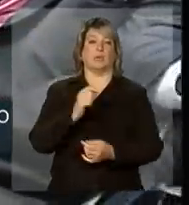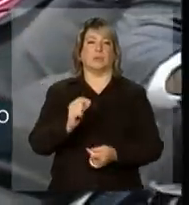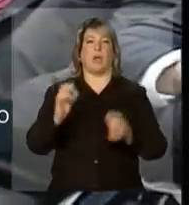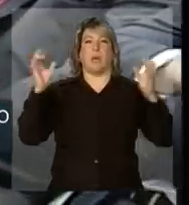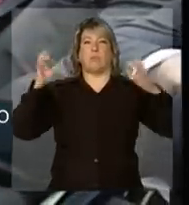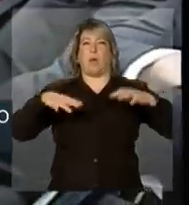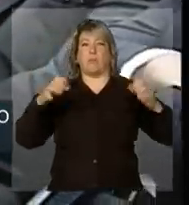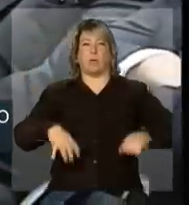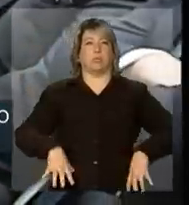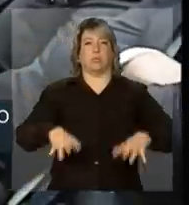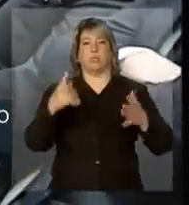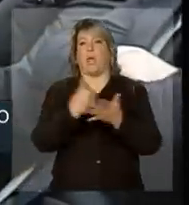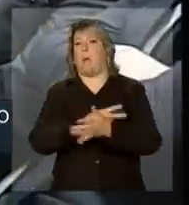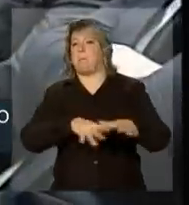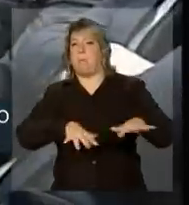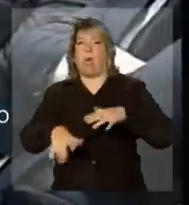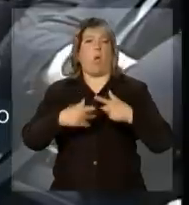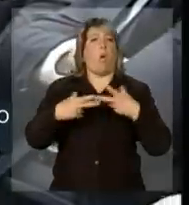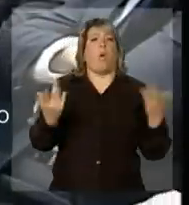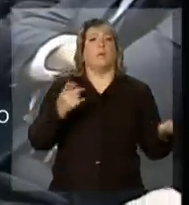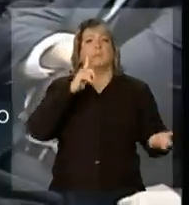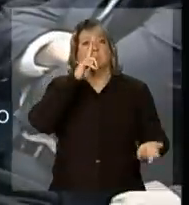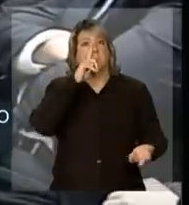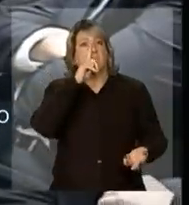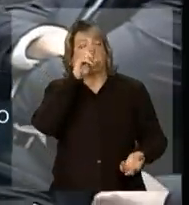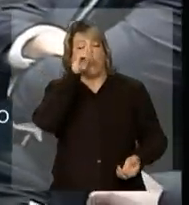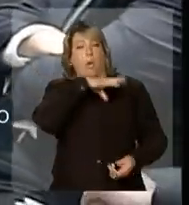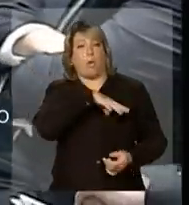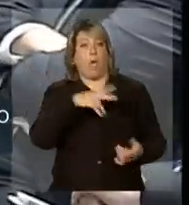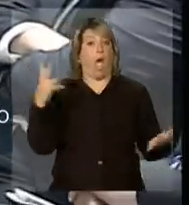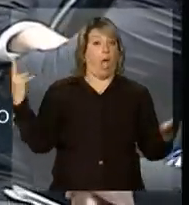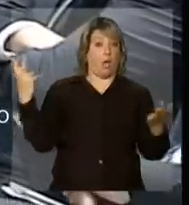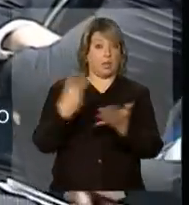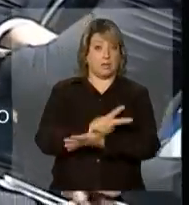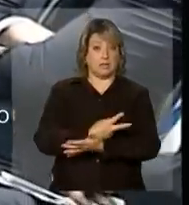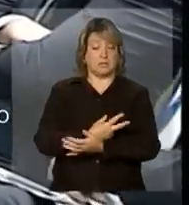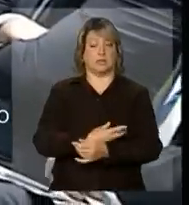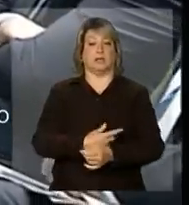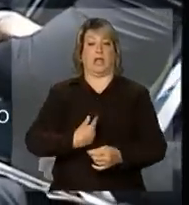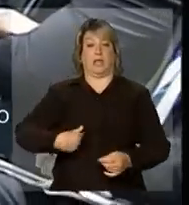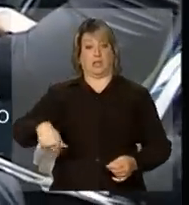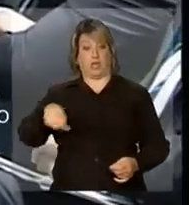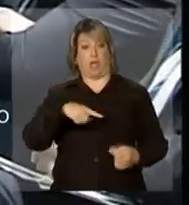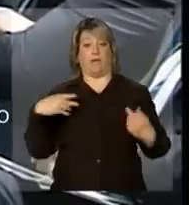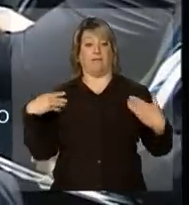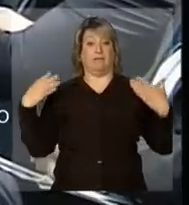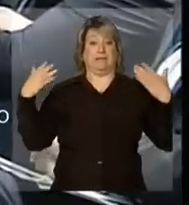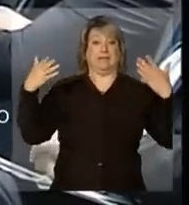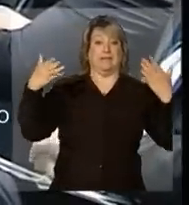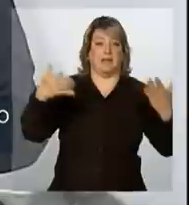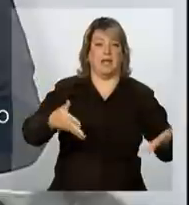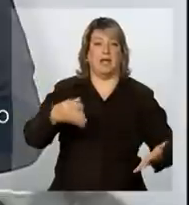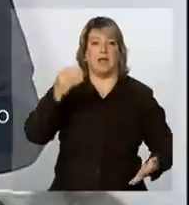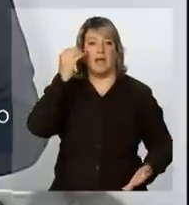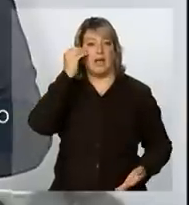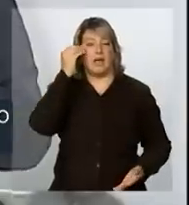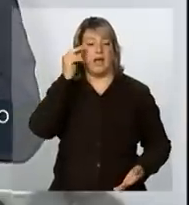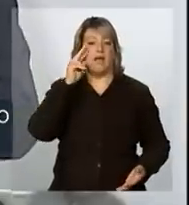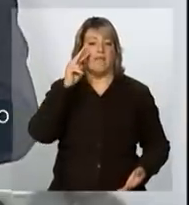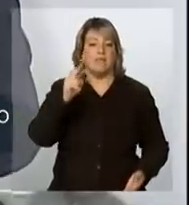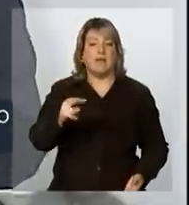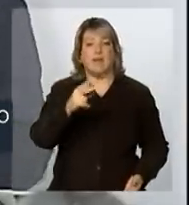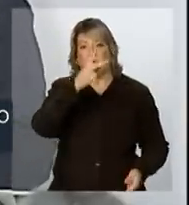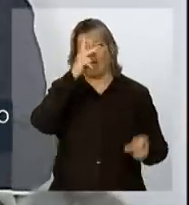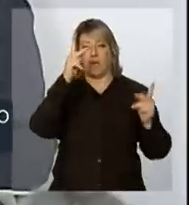ou a ocorrência de um evento extremo, nós nos mobilizamos para assistir à população e